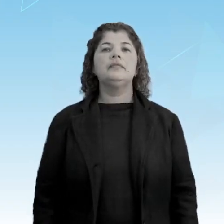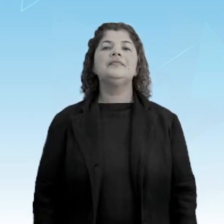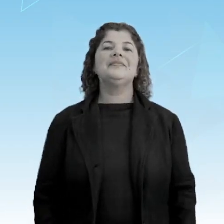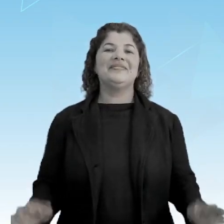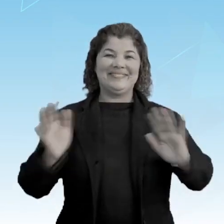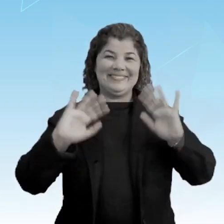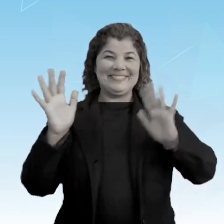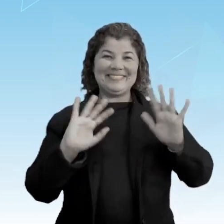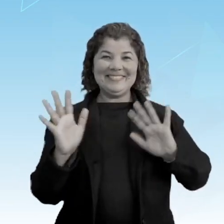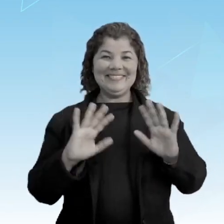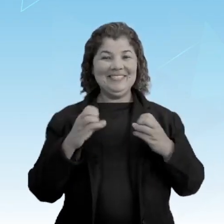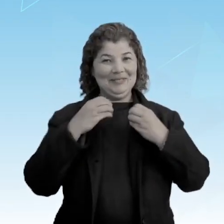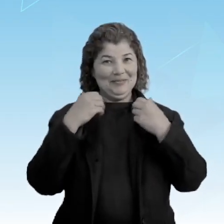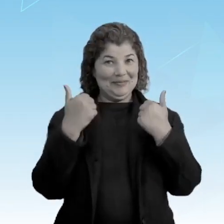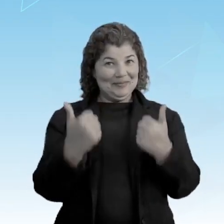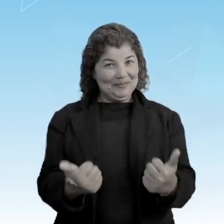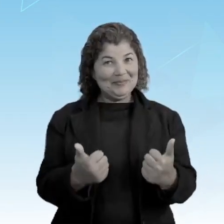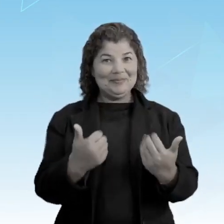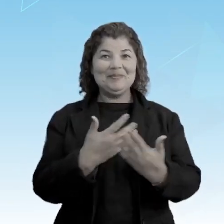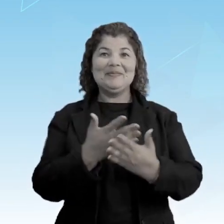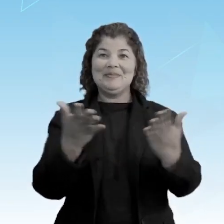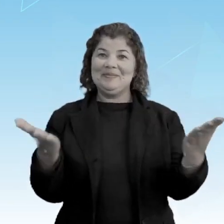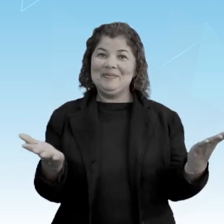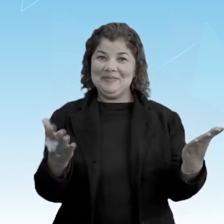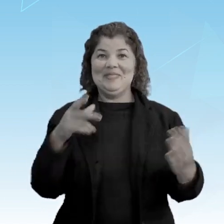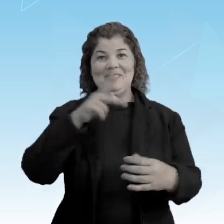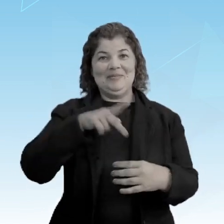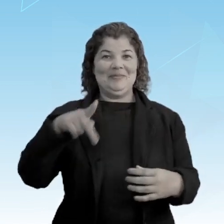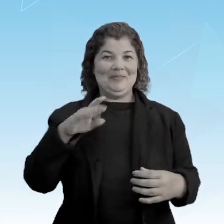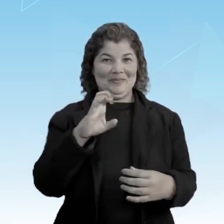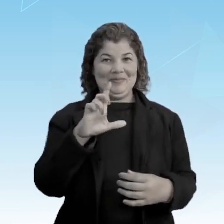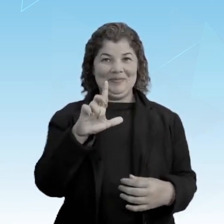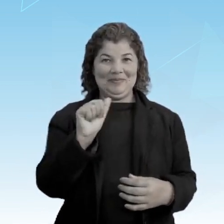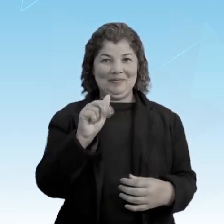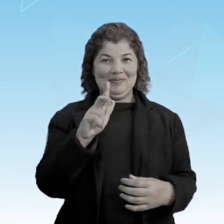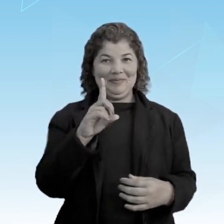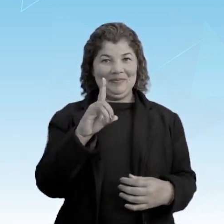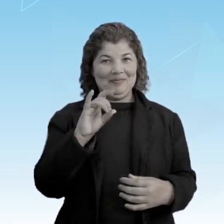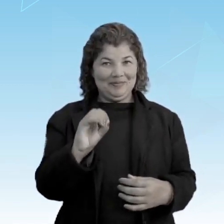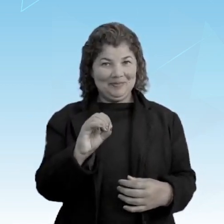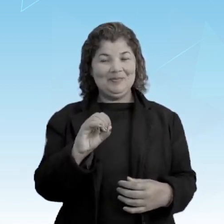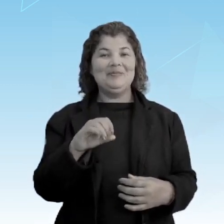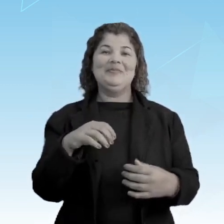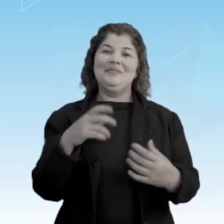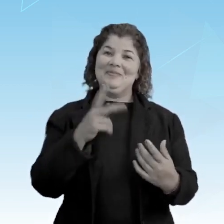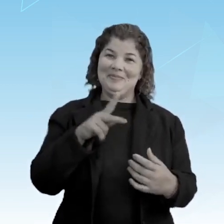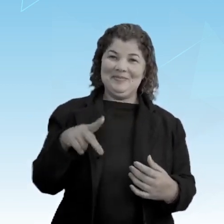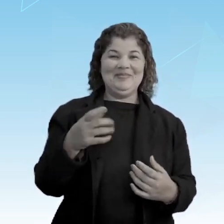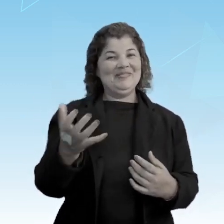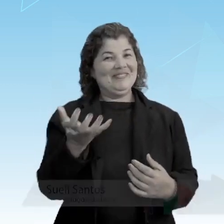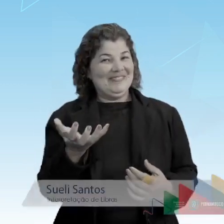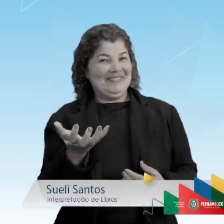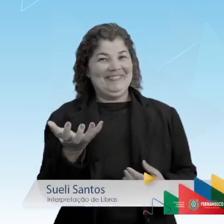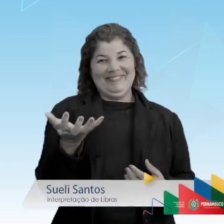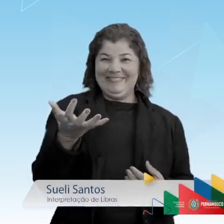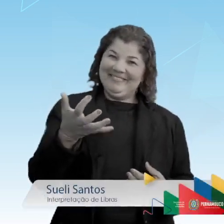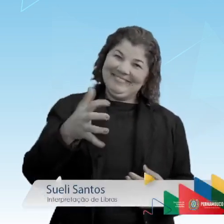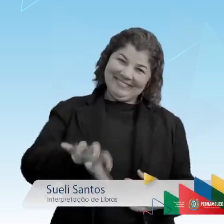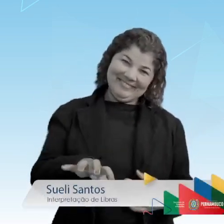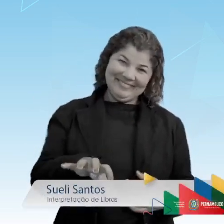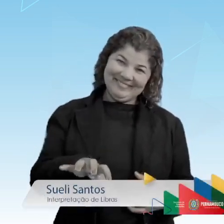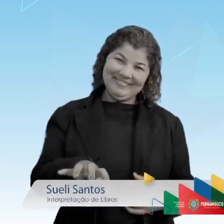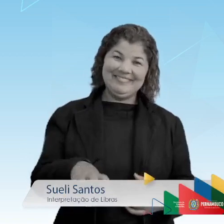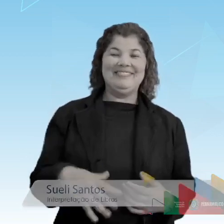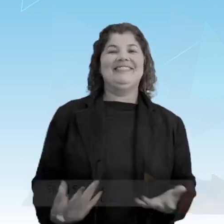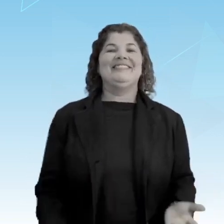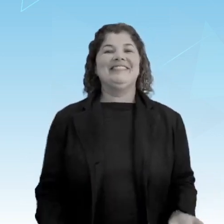Olá pessoal, tudo bem com vocês? Aqui é o professor Claudio Nascimento, o professor queres ou não